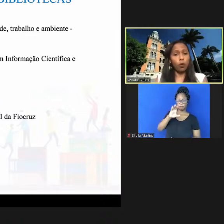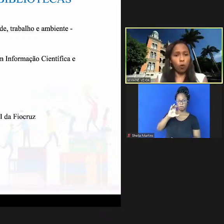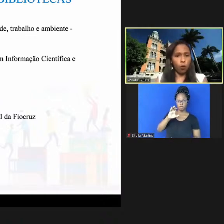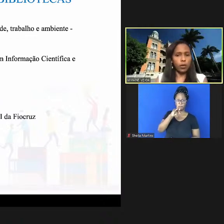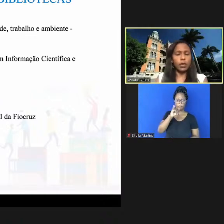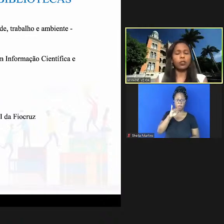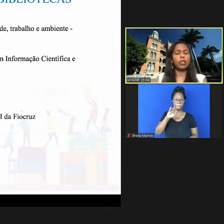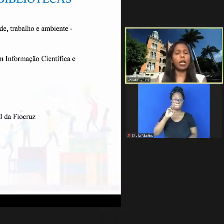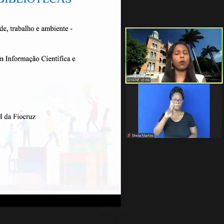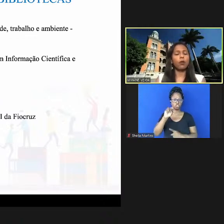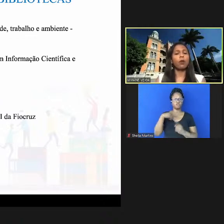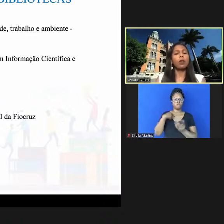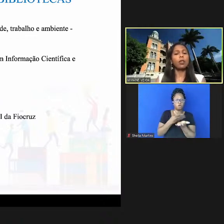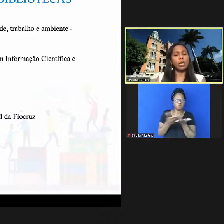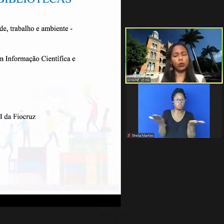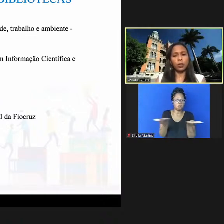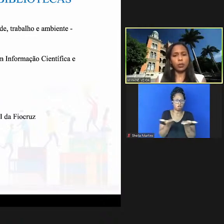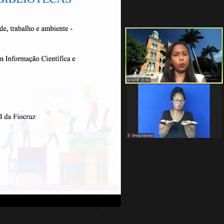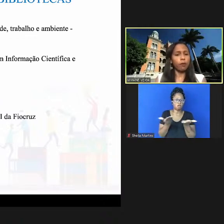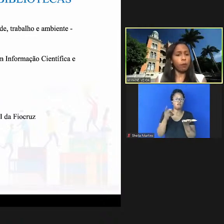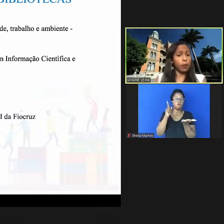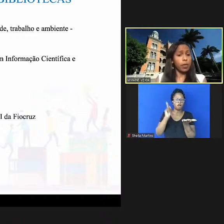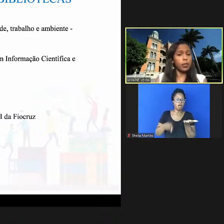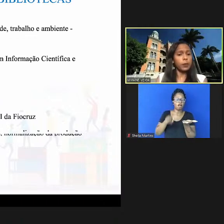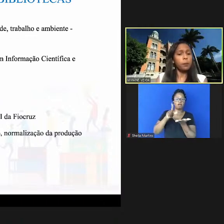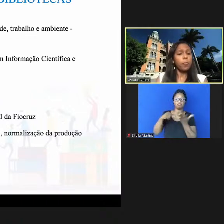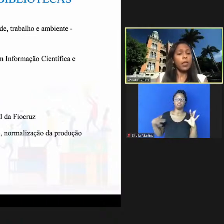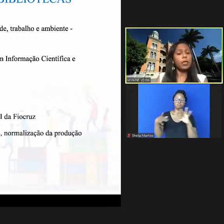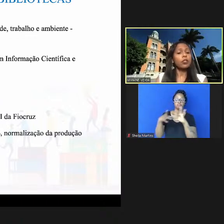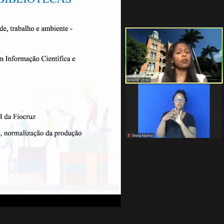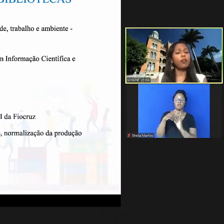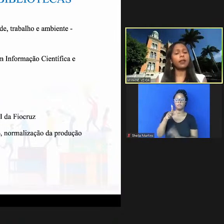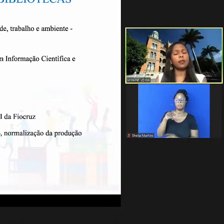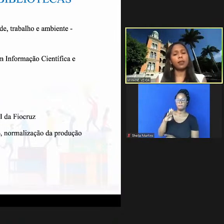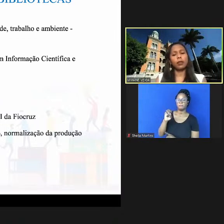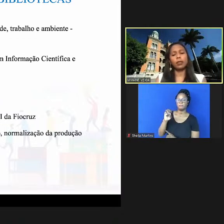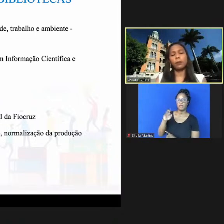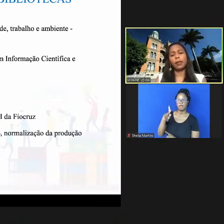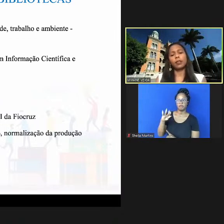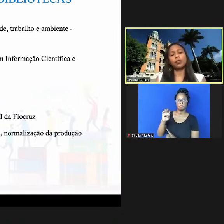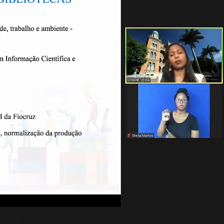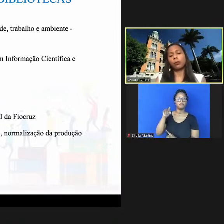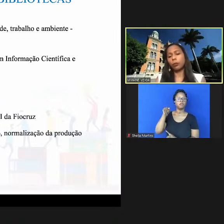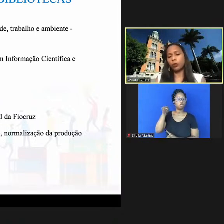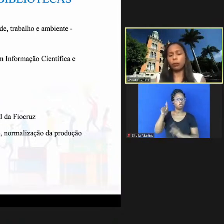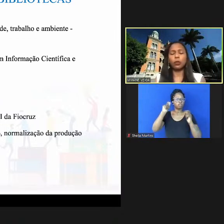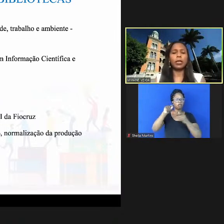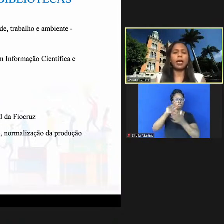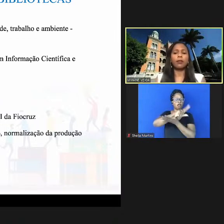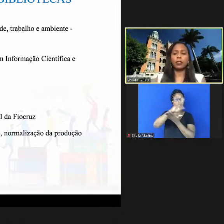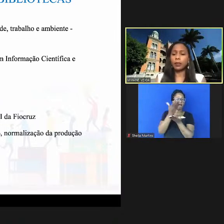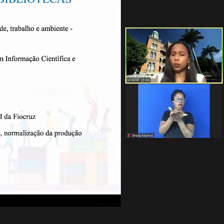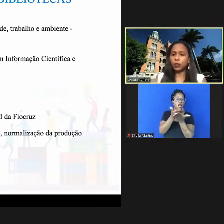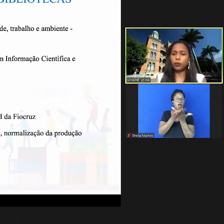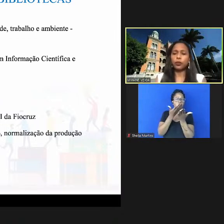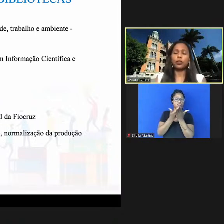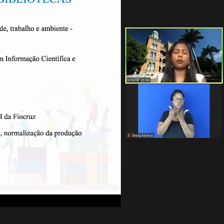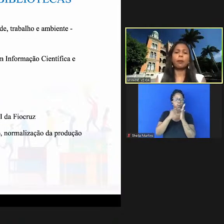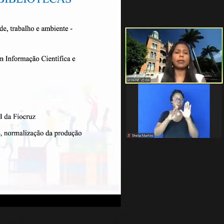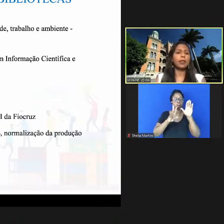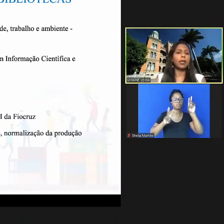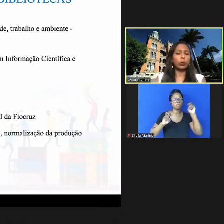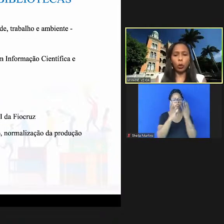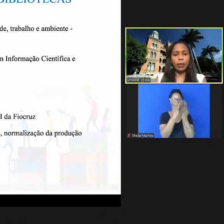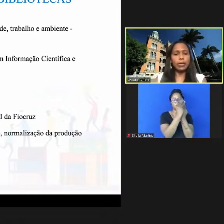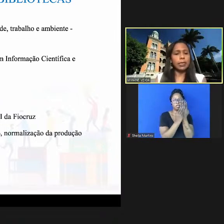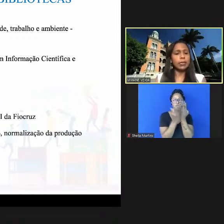iniciar agora já com em articulação com a VPEIC e diversas aulas e palestras sobre busca bibliográfica acesso às fontes de